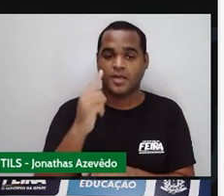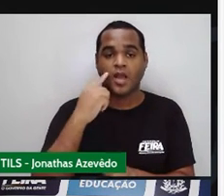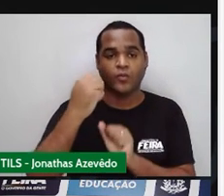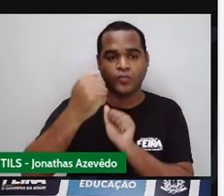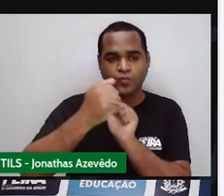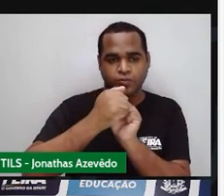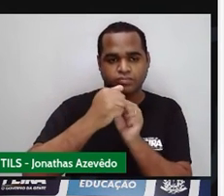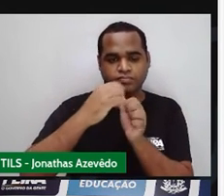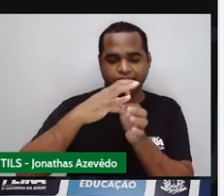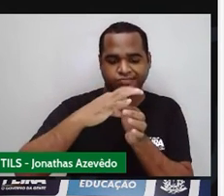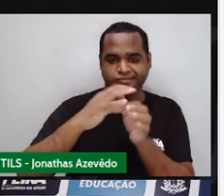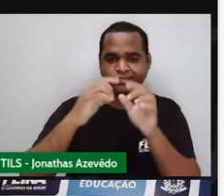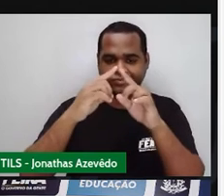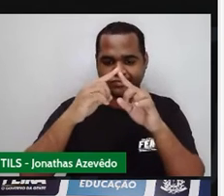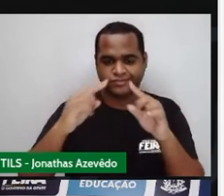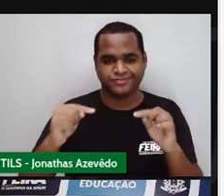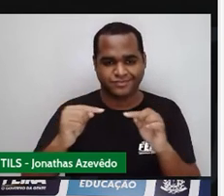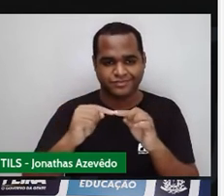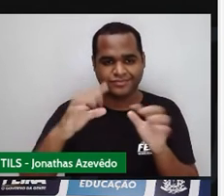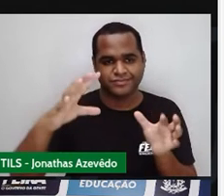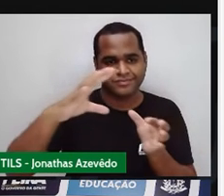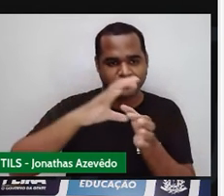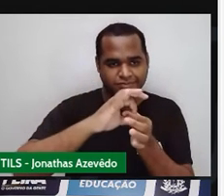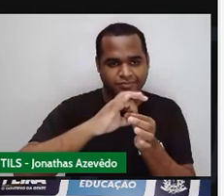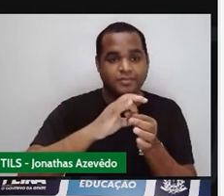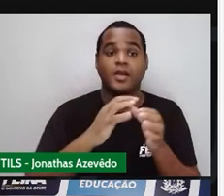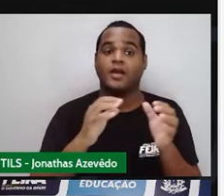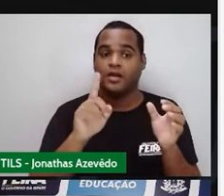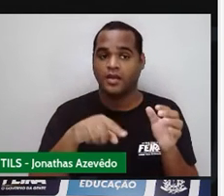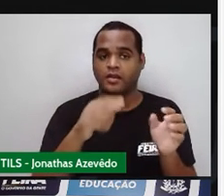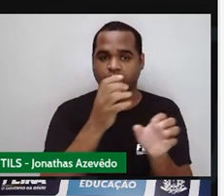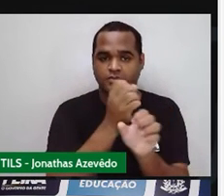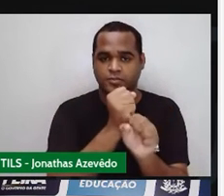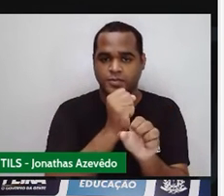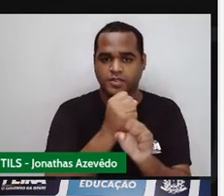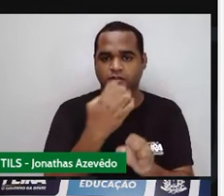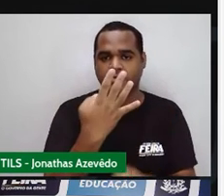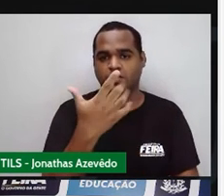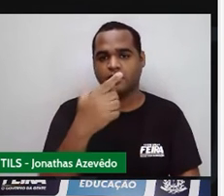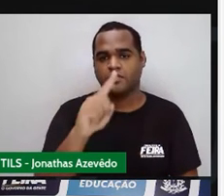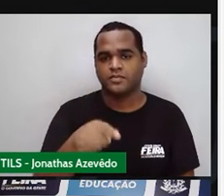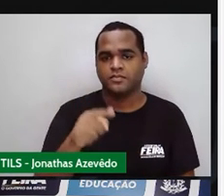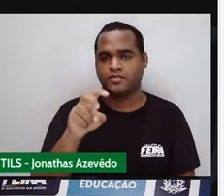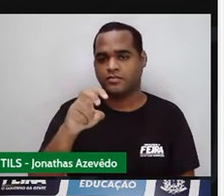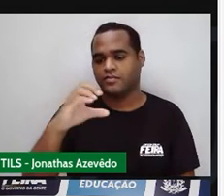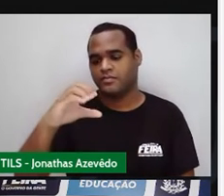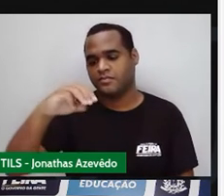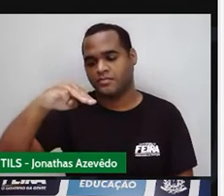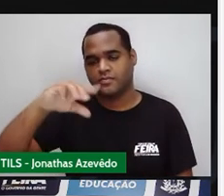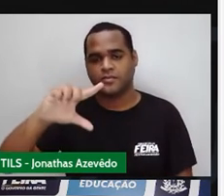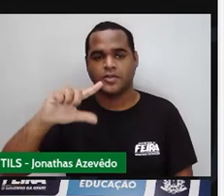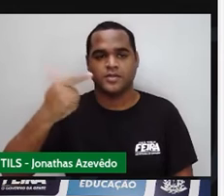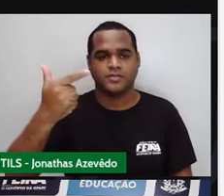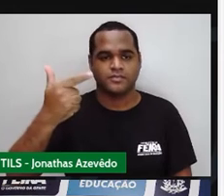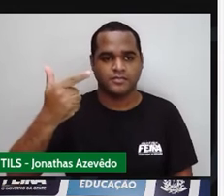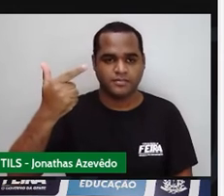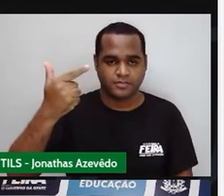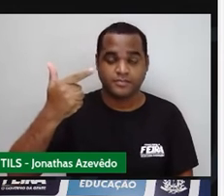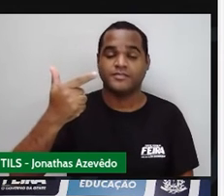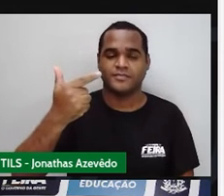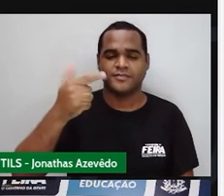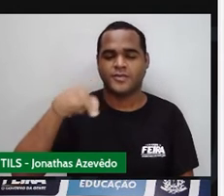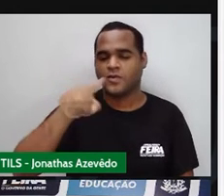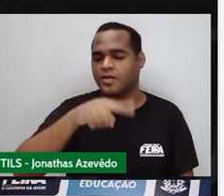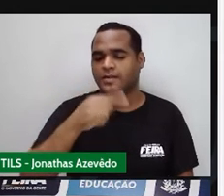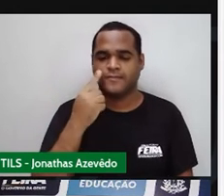junta aqui, volta a ser o trapézio. A área do trapézio está dando 42,5 centímetros quadrados. Então,